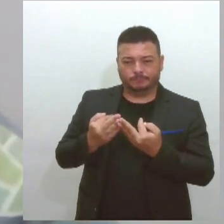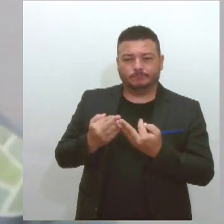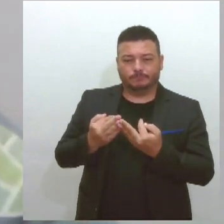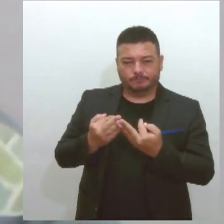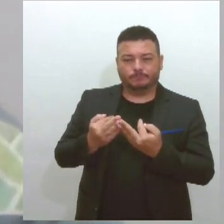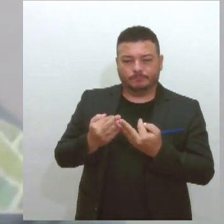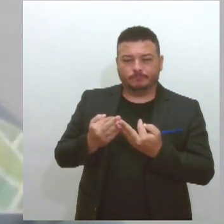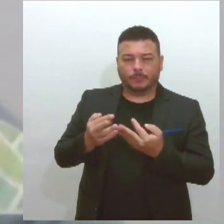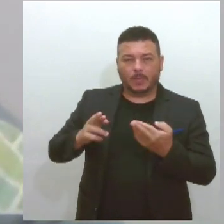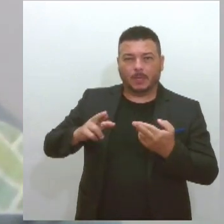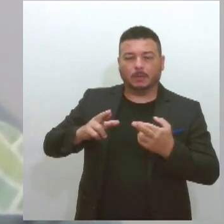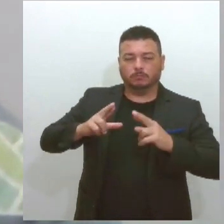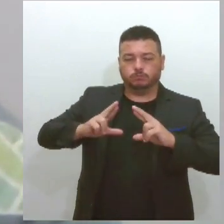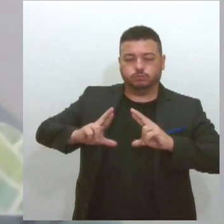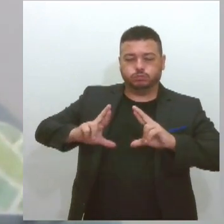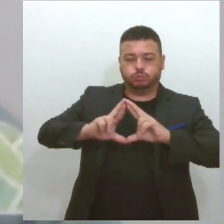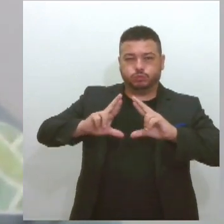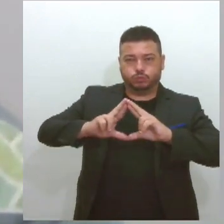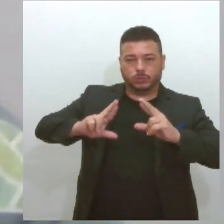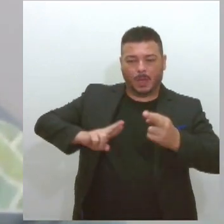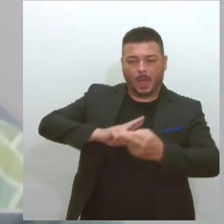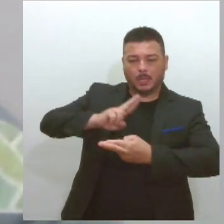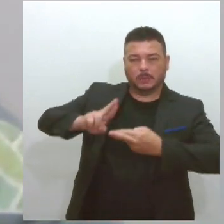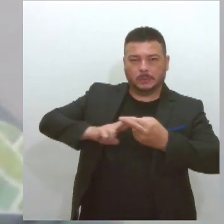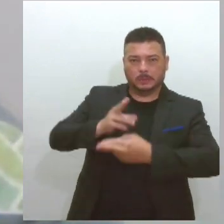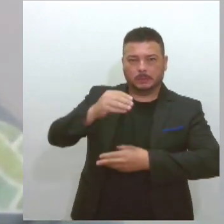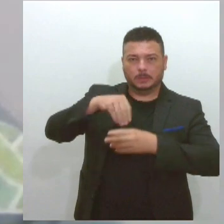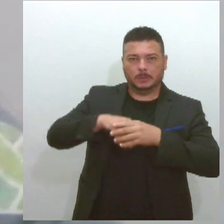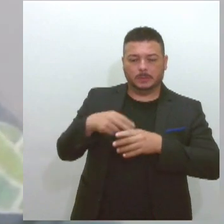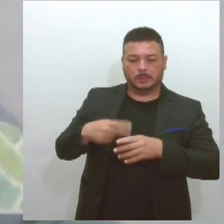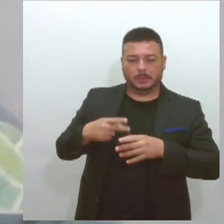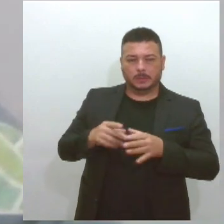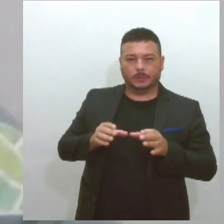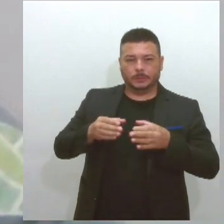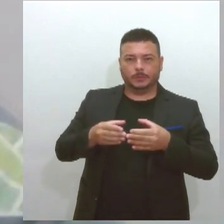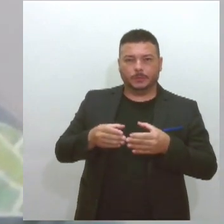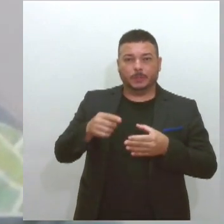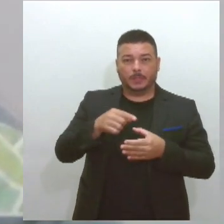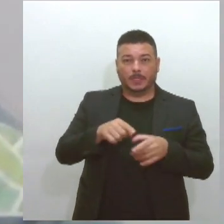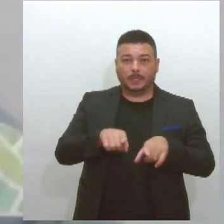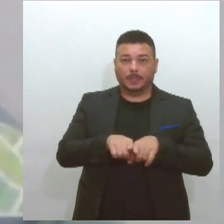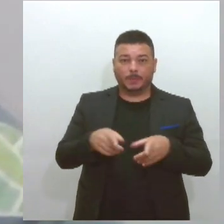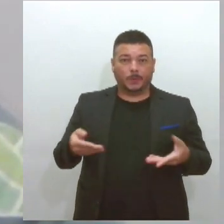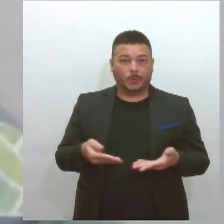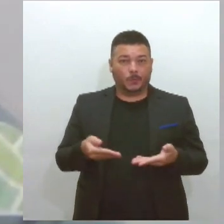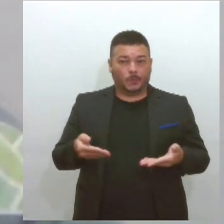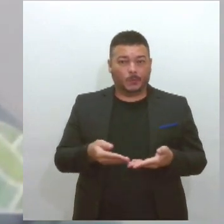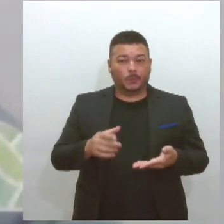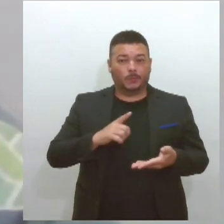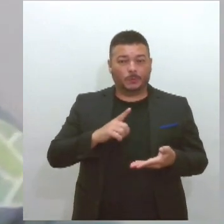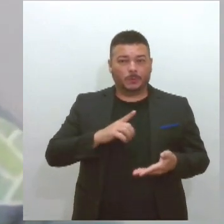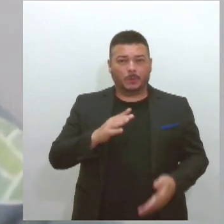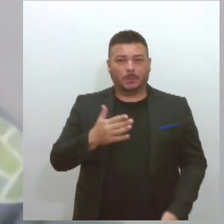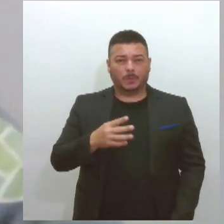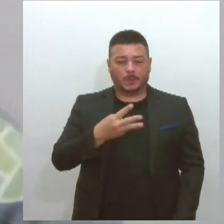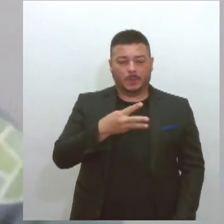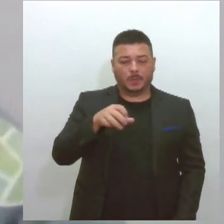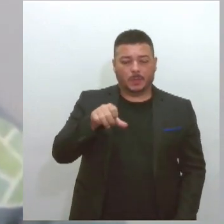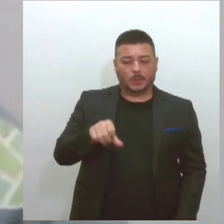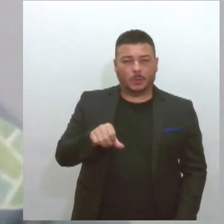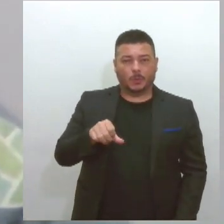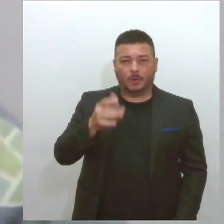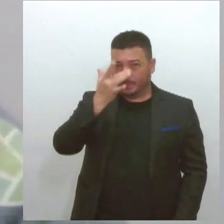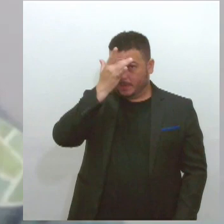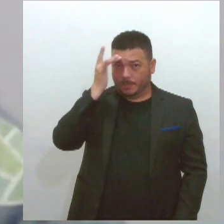o material para dentro da cooperativa. Lá na cooperativa hoje nós estamos em torno de 39 cooperados. Já